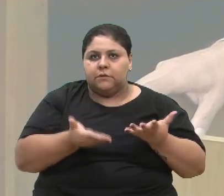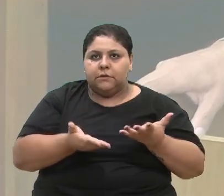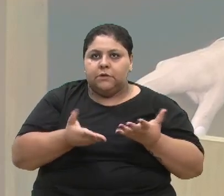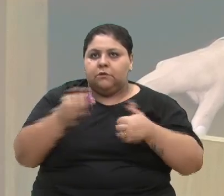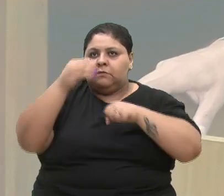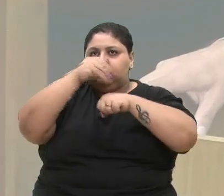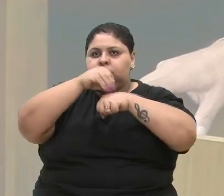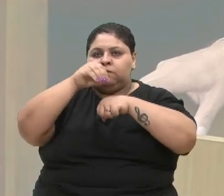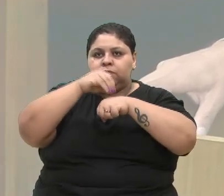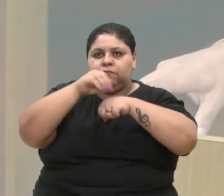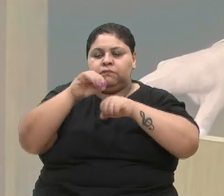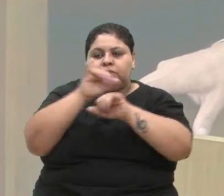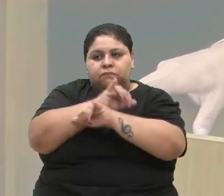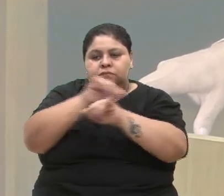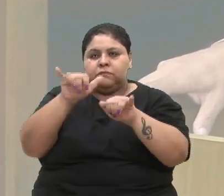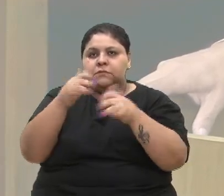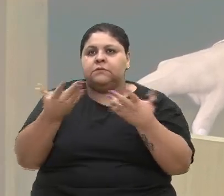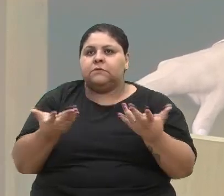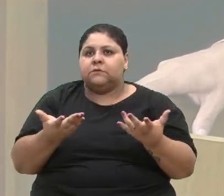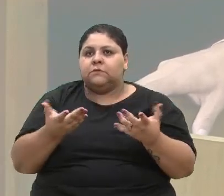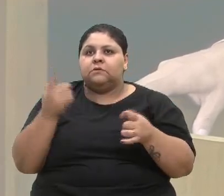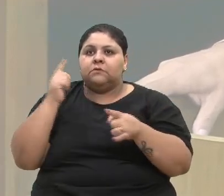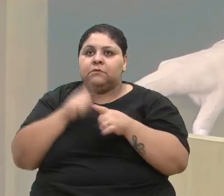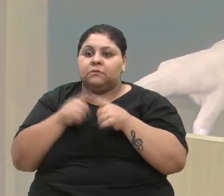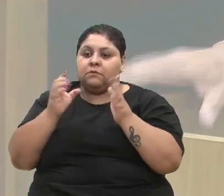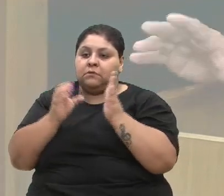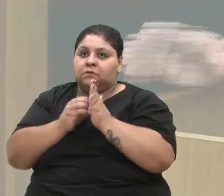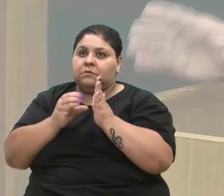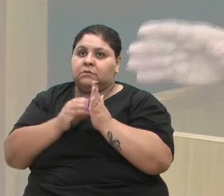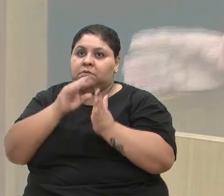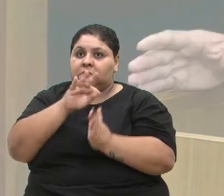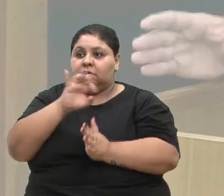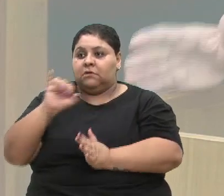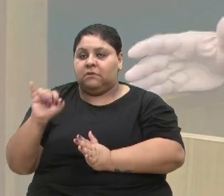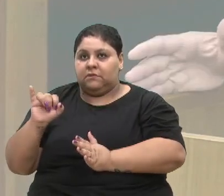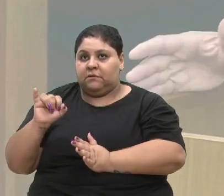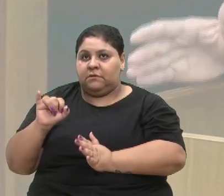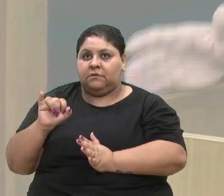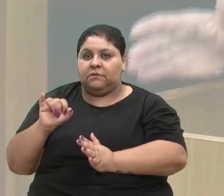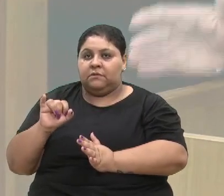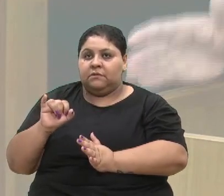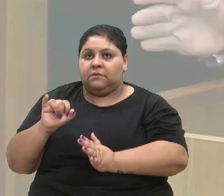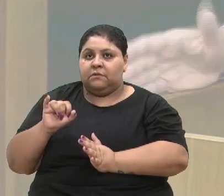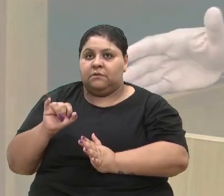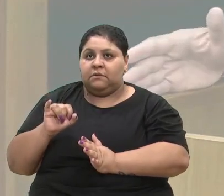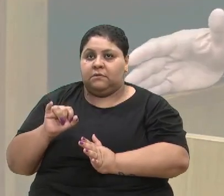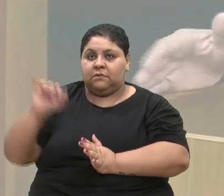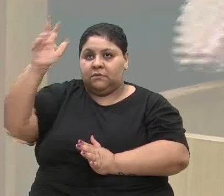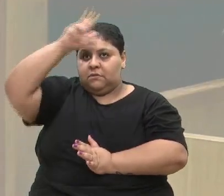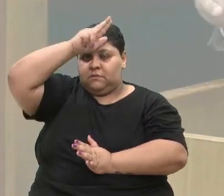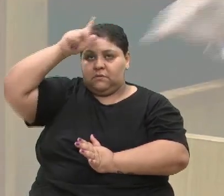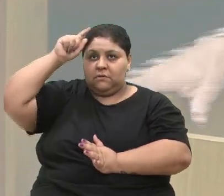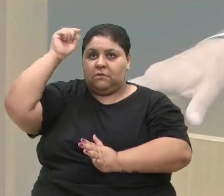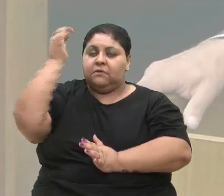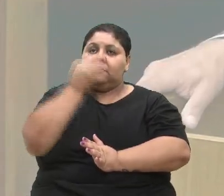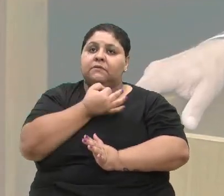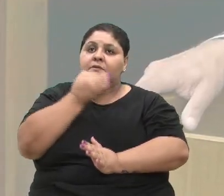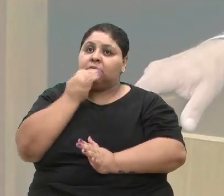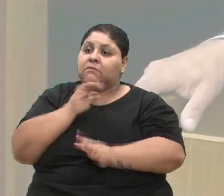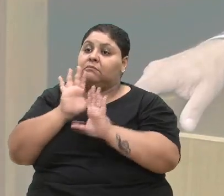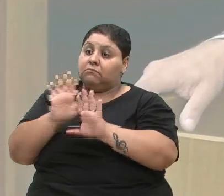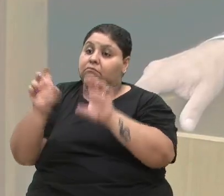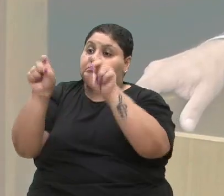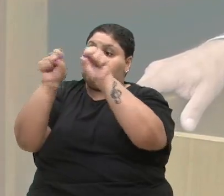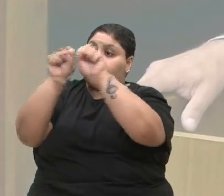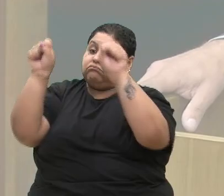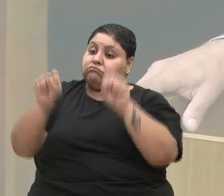indicação, uma informação, é porque os servidores da TI, tecnologia da informação da Prefeitura Municipal de Caxias do Sul, mantêm o sistema